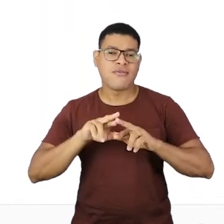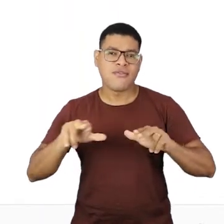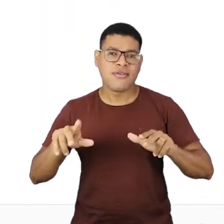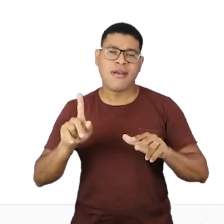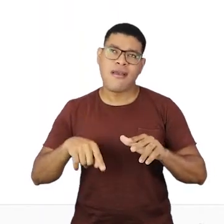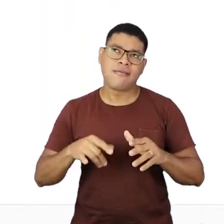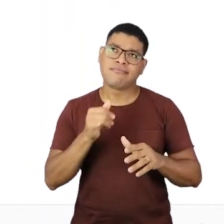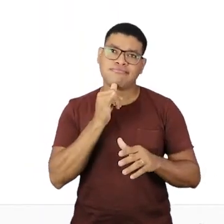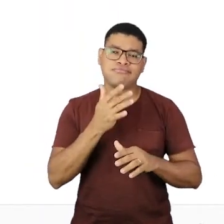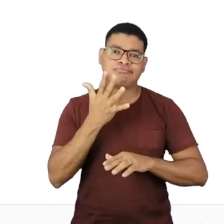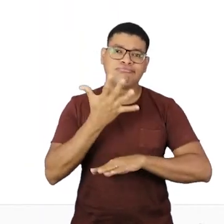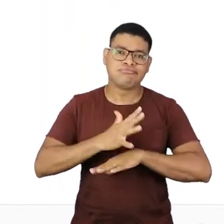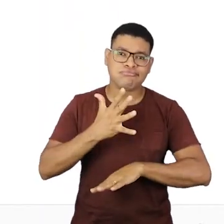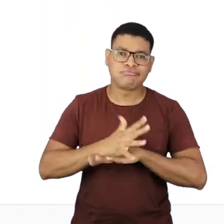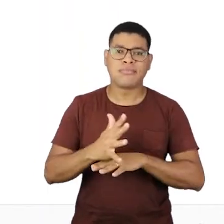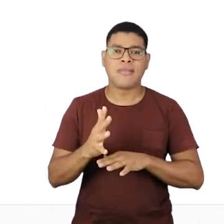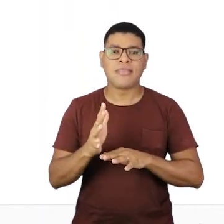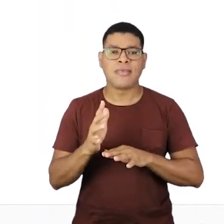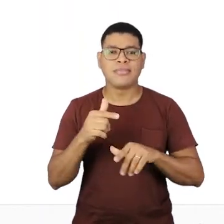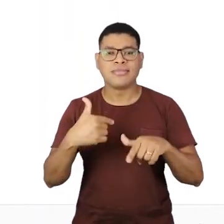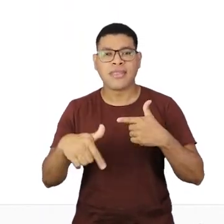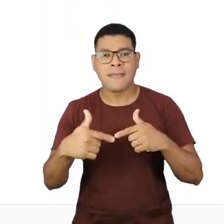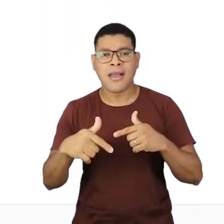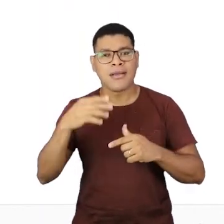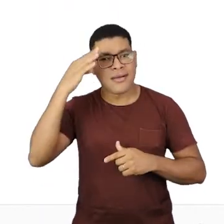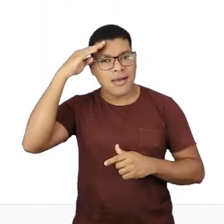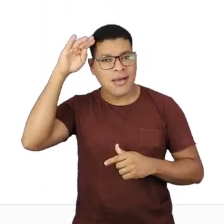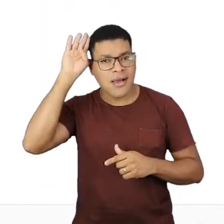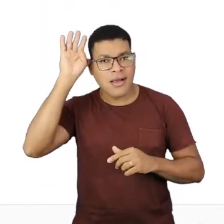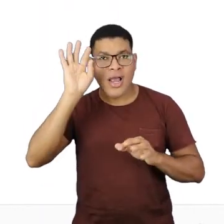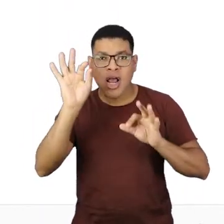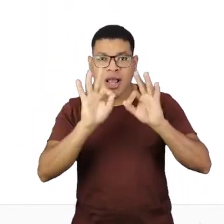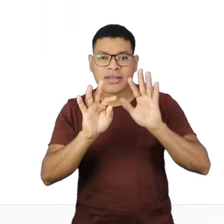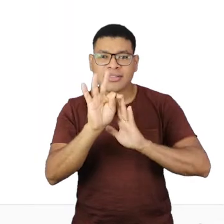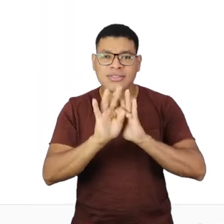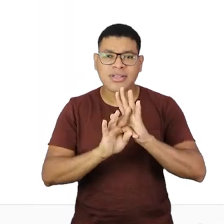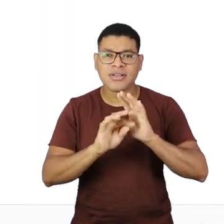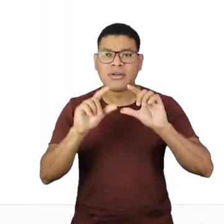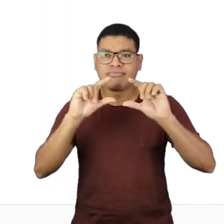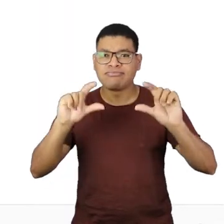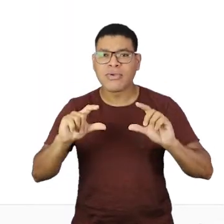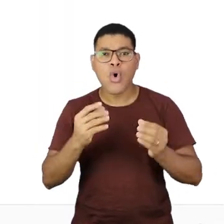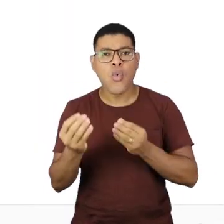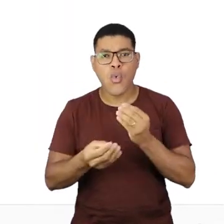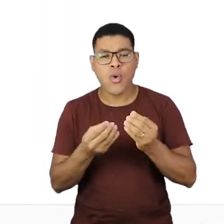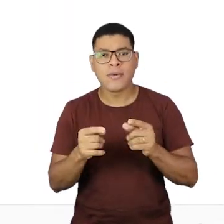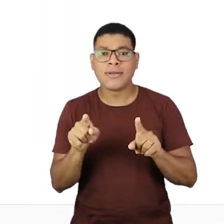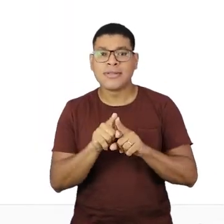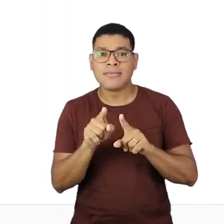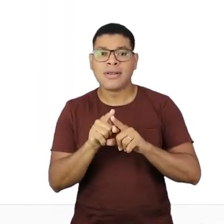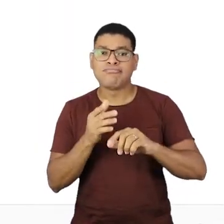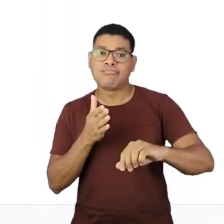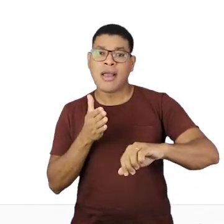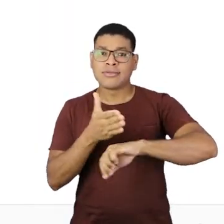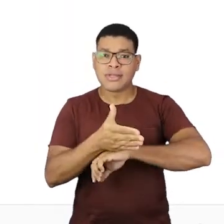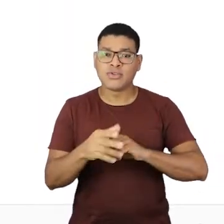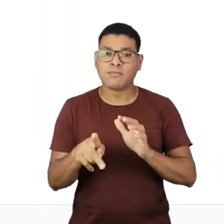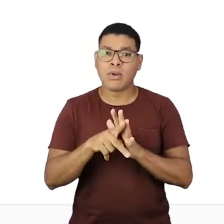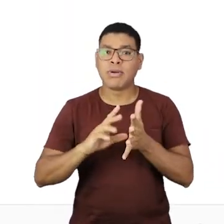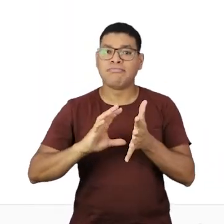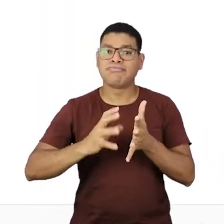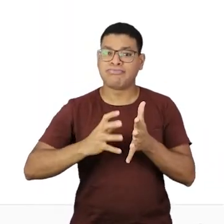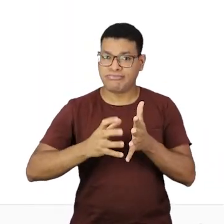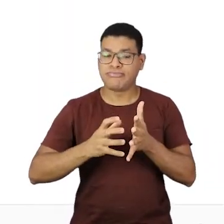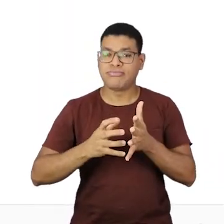de treinamentos, de formatação de trabalho acadêmico, sobre o acesso às bases de